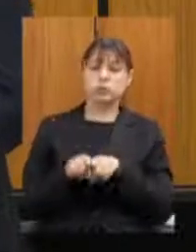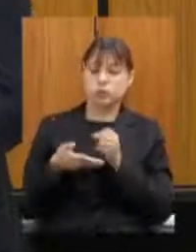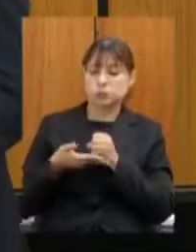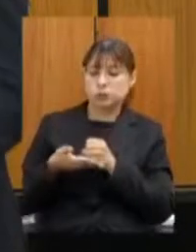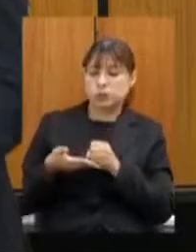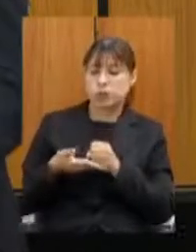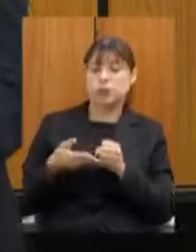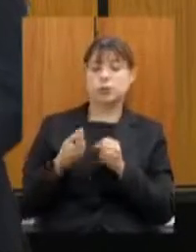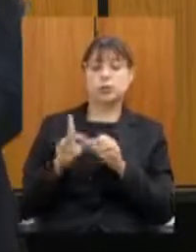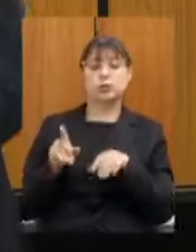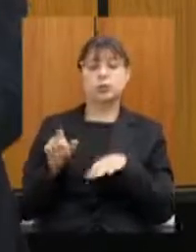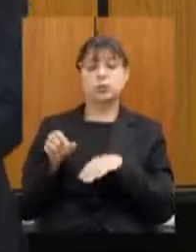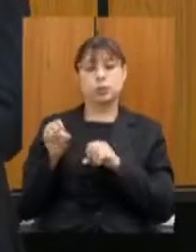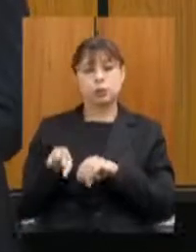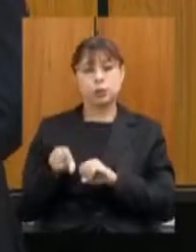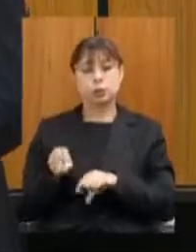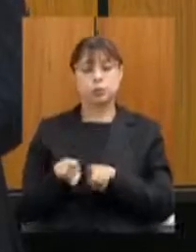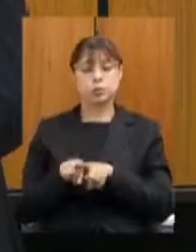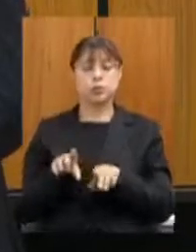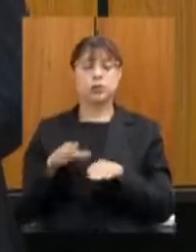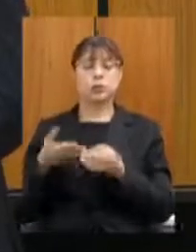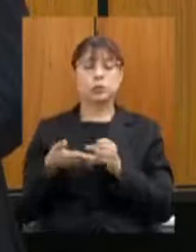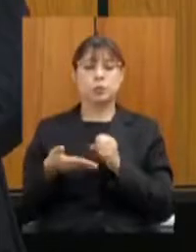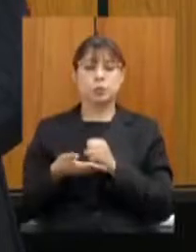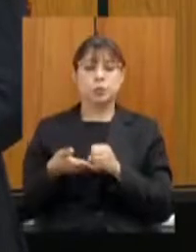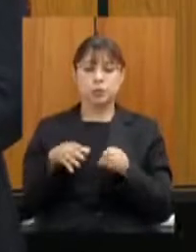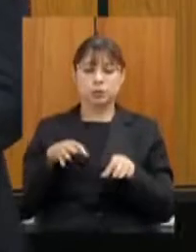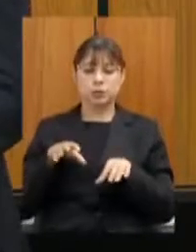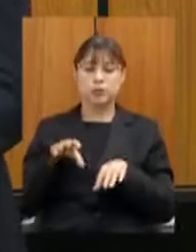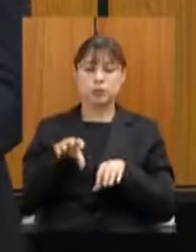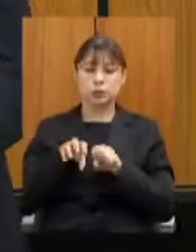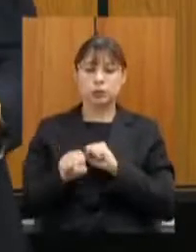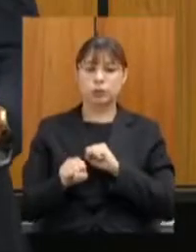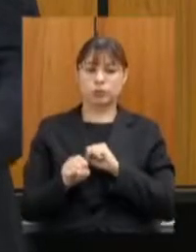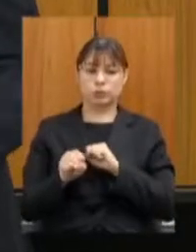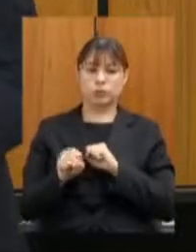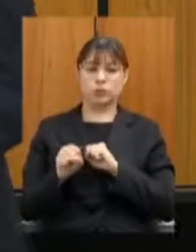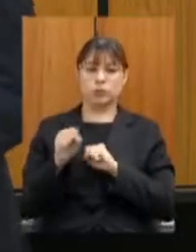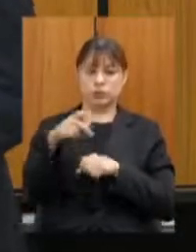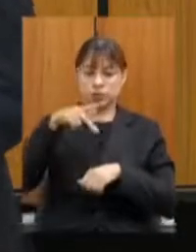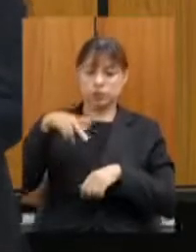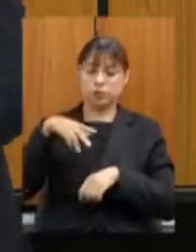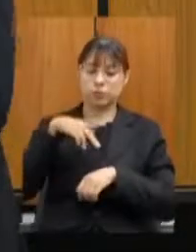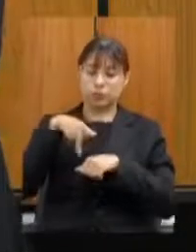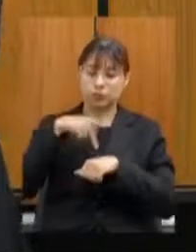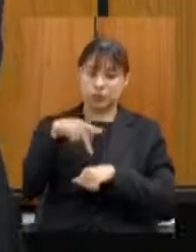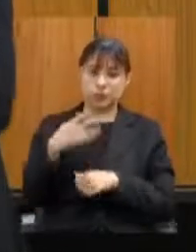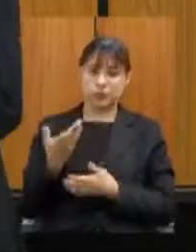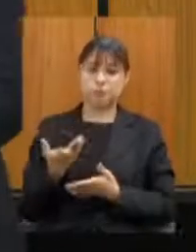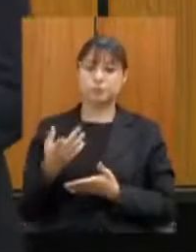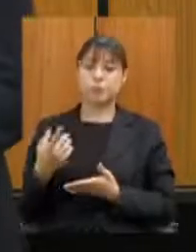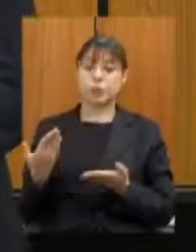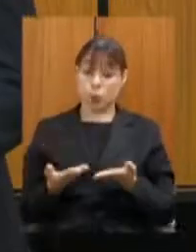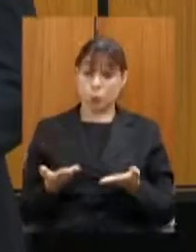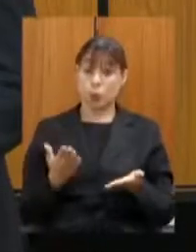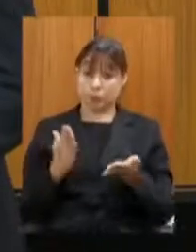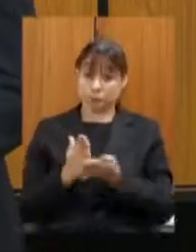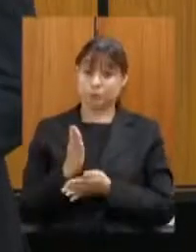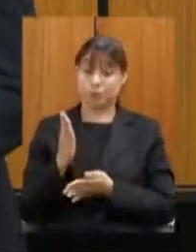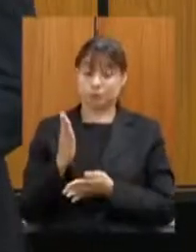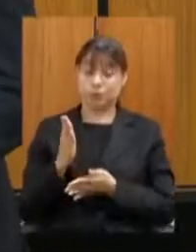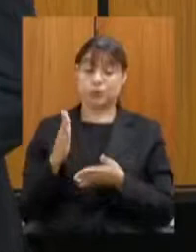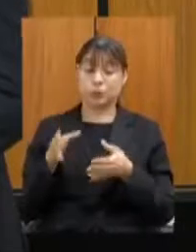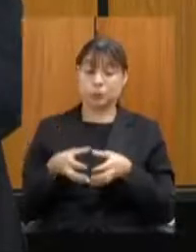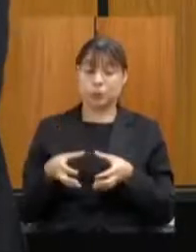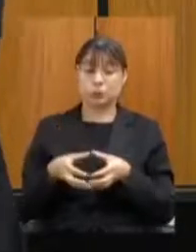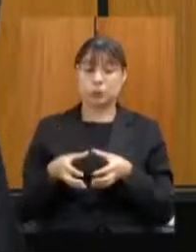é a base da formação de uma nacionalidade hoje tivemos oportunidade de aprovar na comissão de esporte